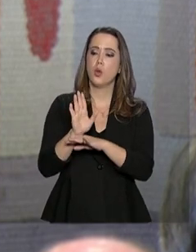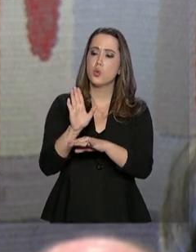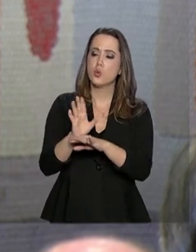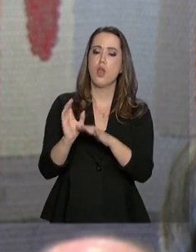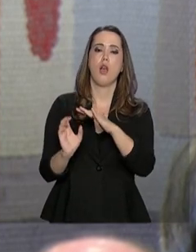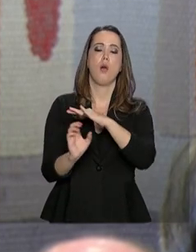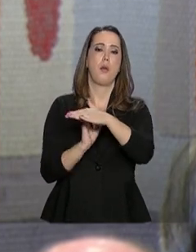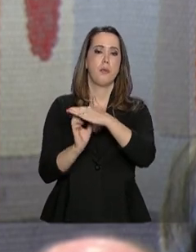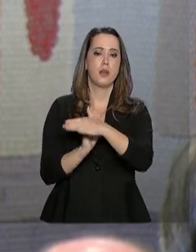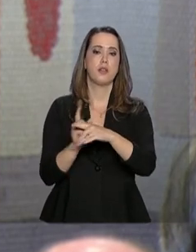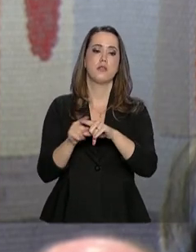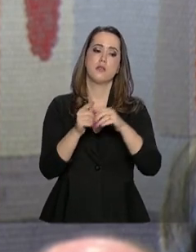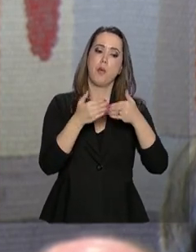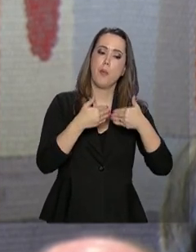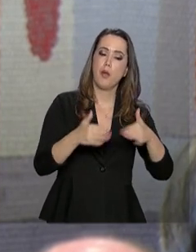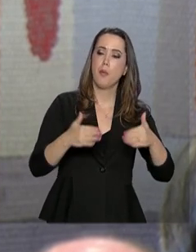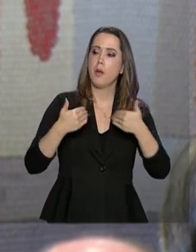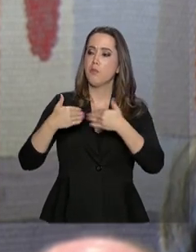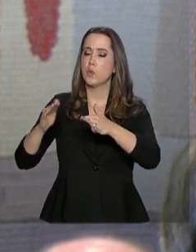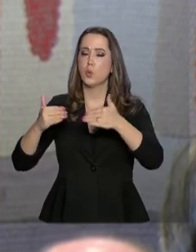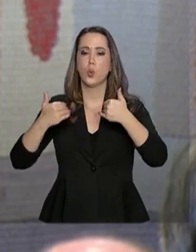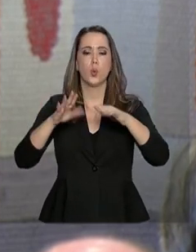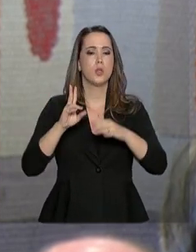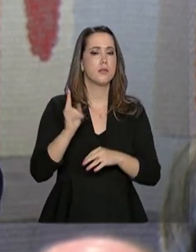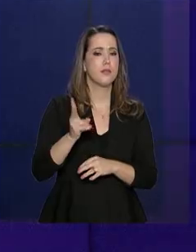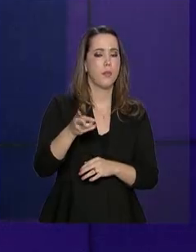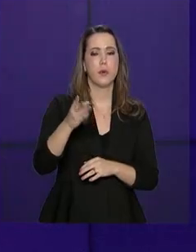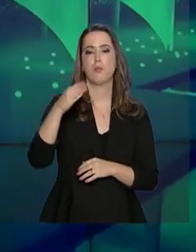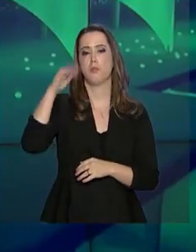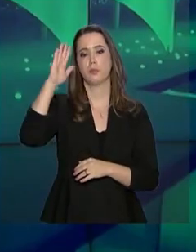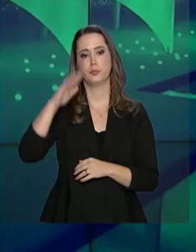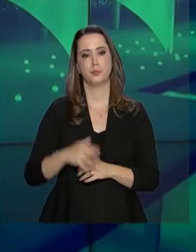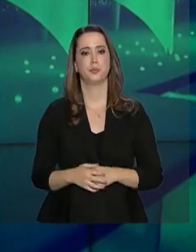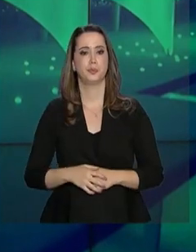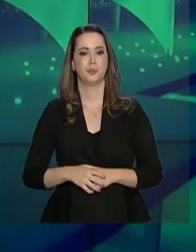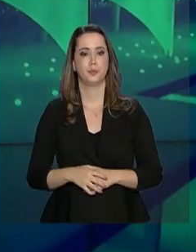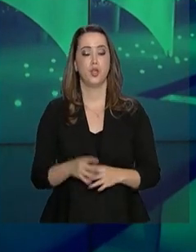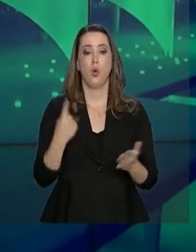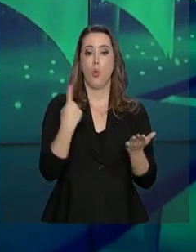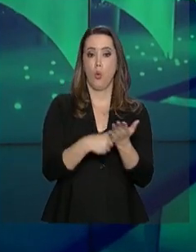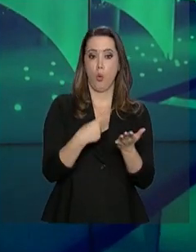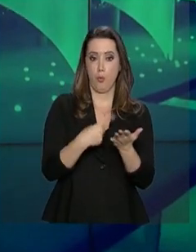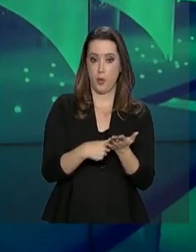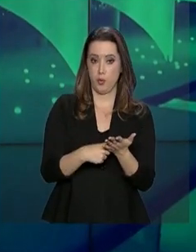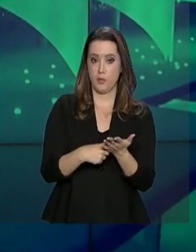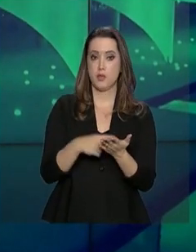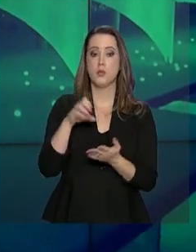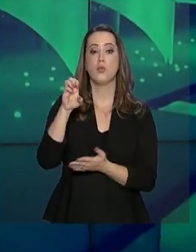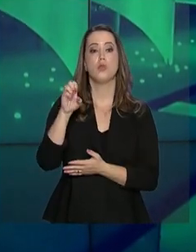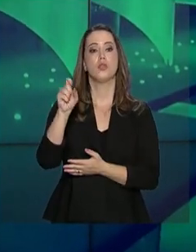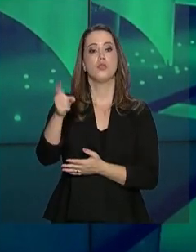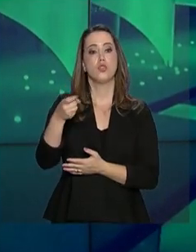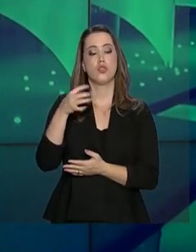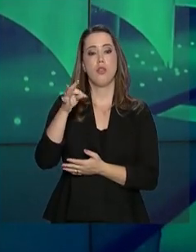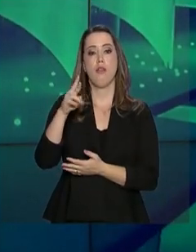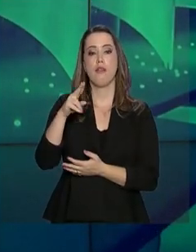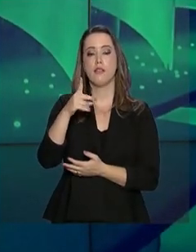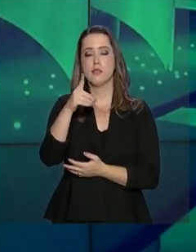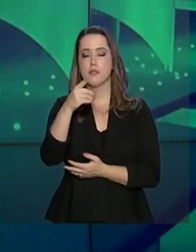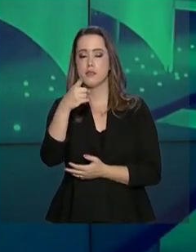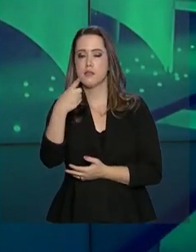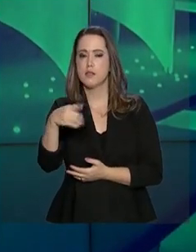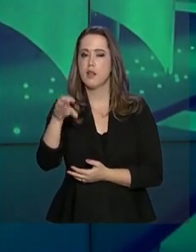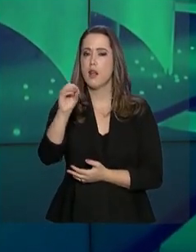O acordo de extradição assinado entre Brasil e